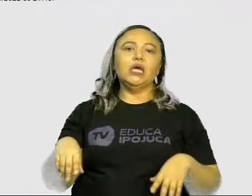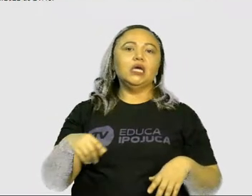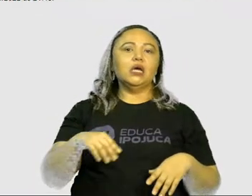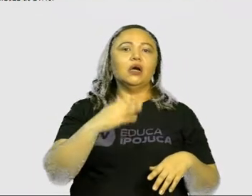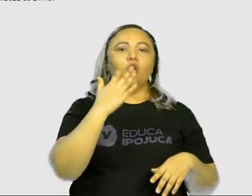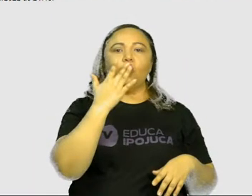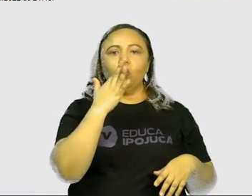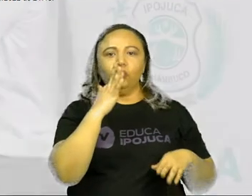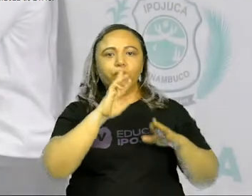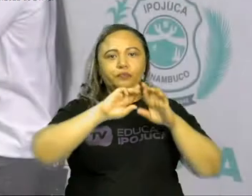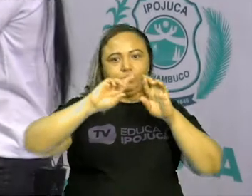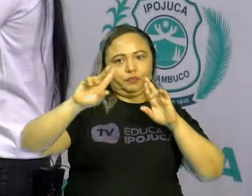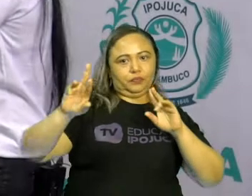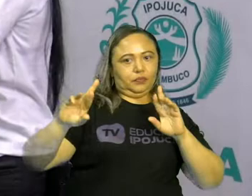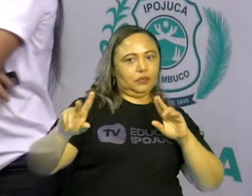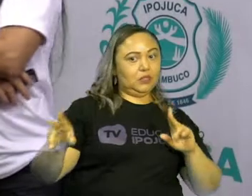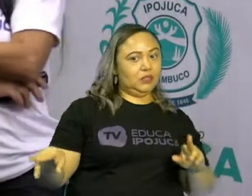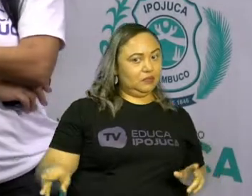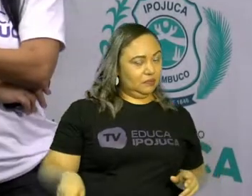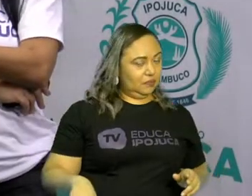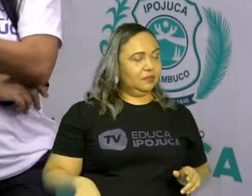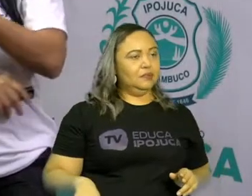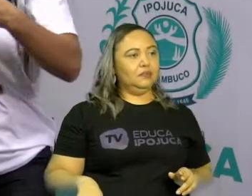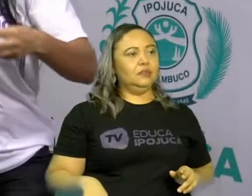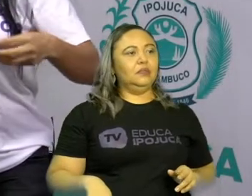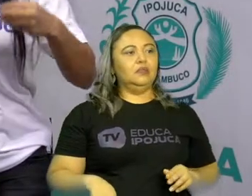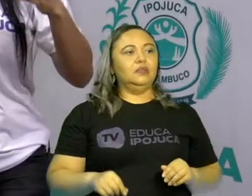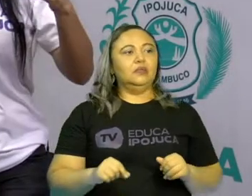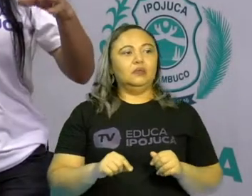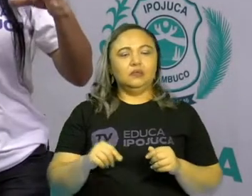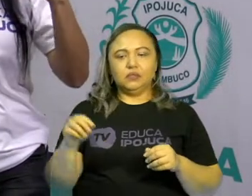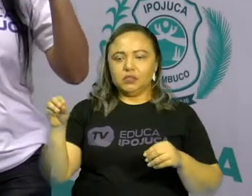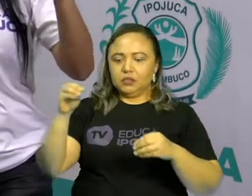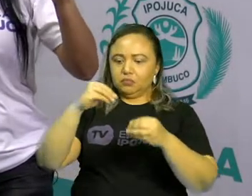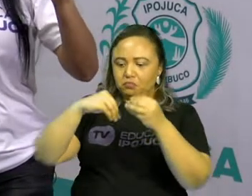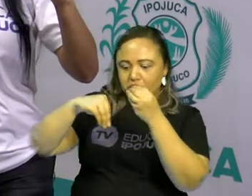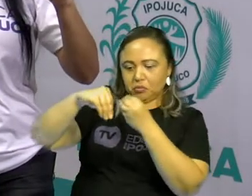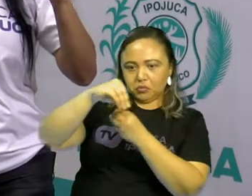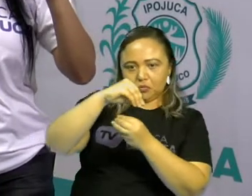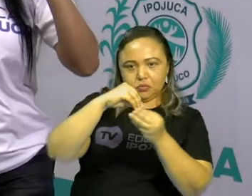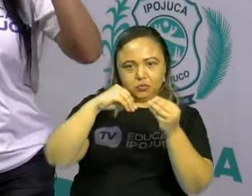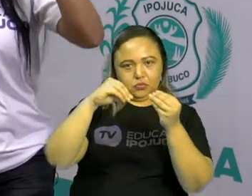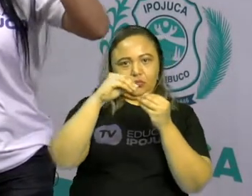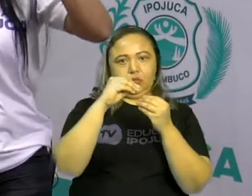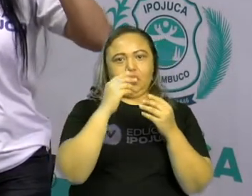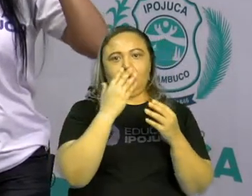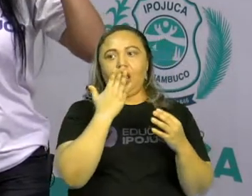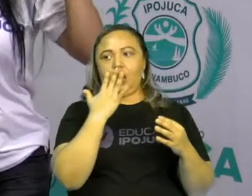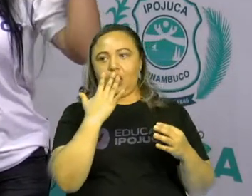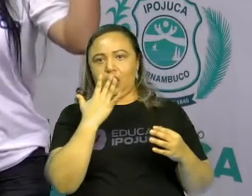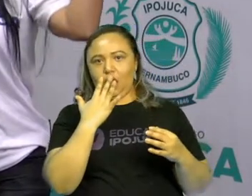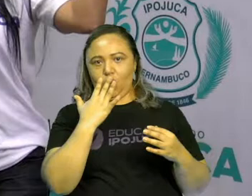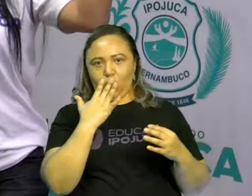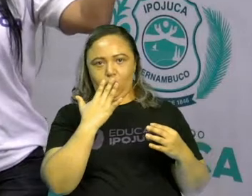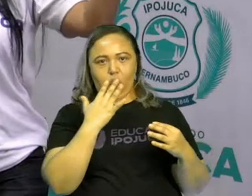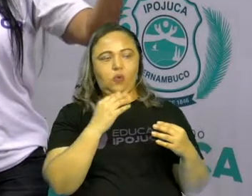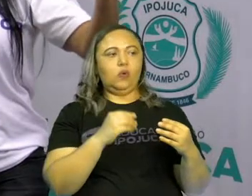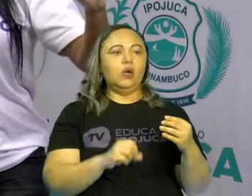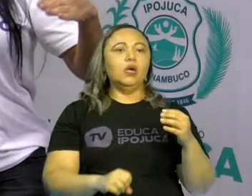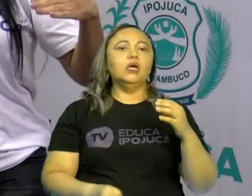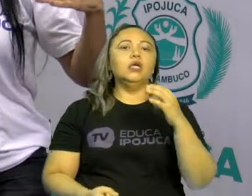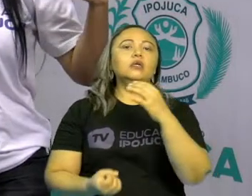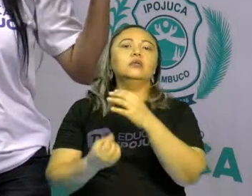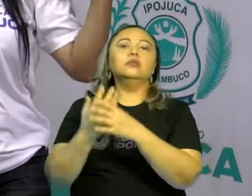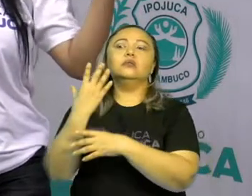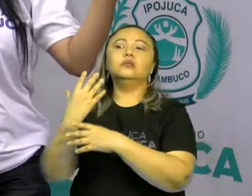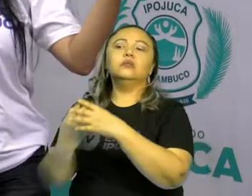texturas. Olha aí que interessante. Você pega aquele monte de tinta guache, começa a pintar, criar,